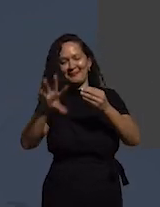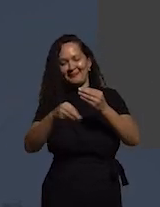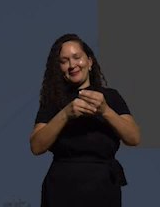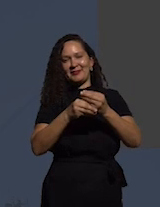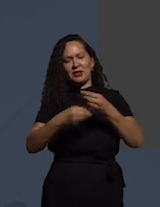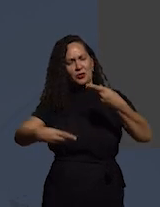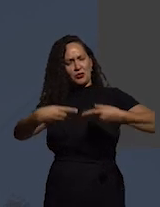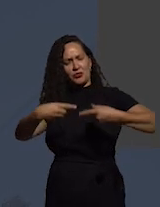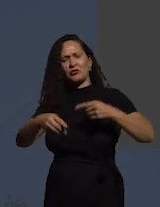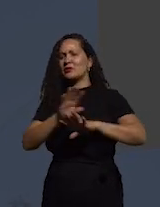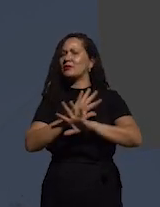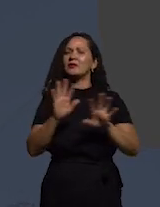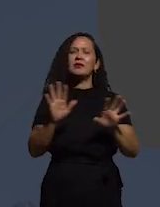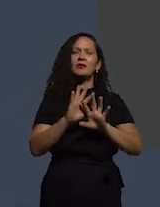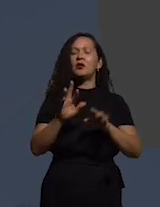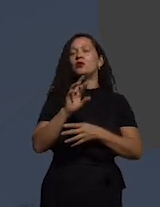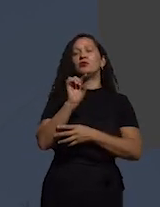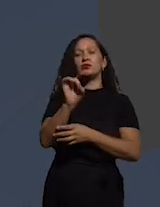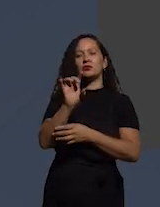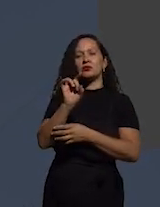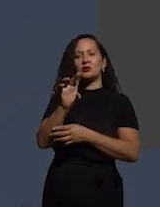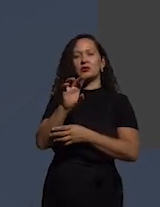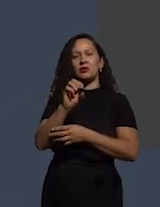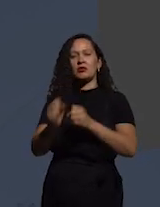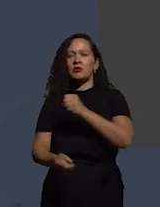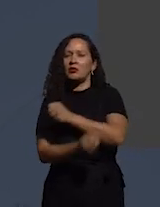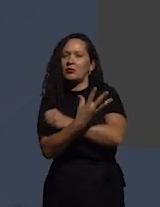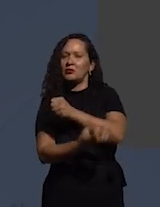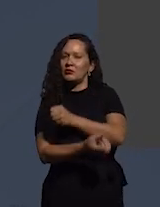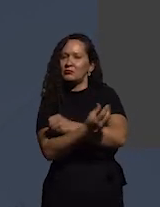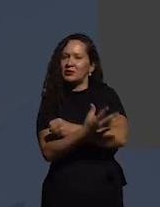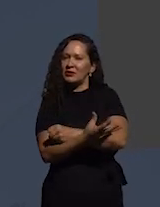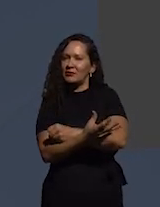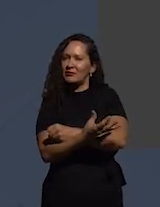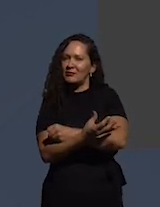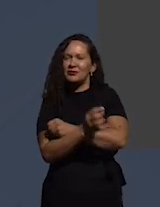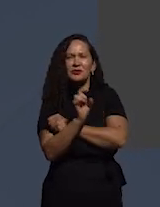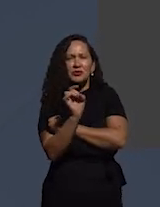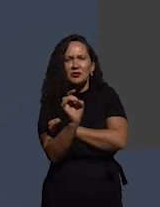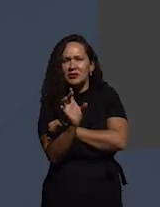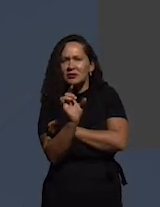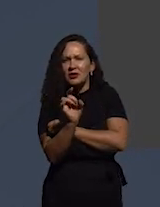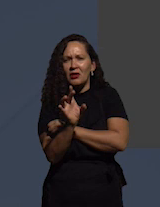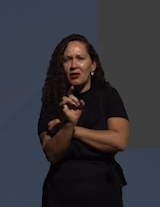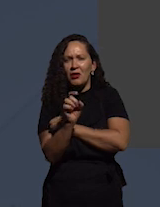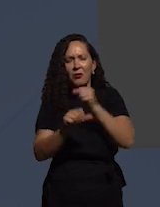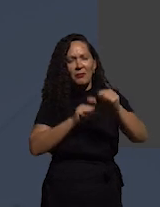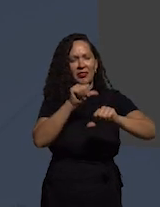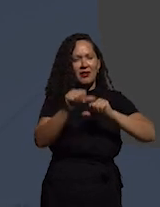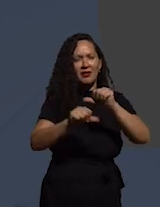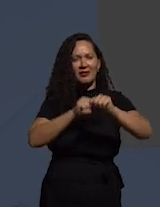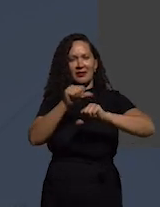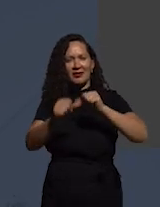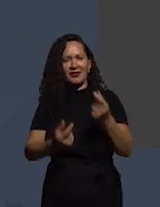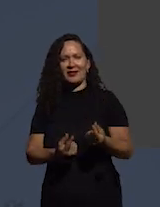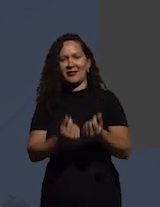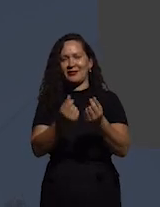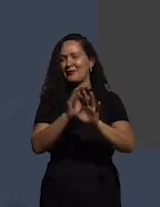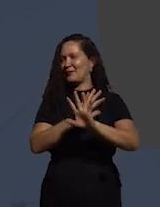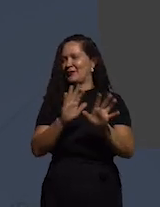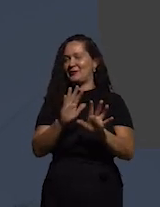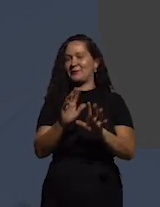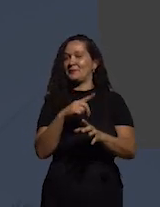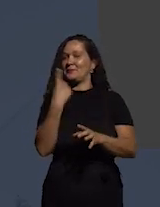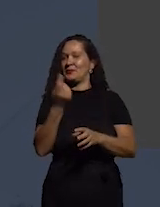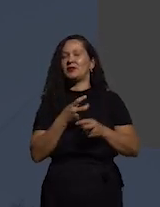discutindo agora somente a corrupção como uma troca de dinheiros mas nós estamos lidando